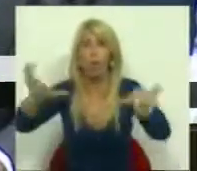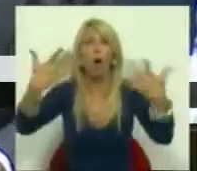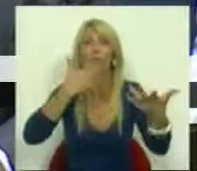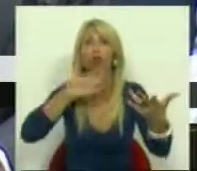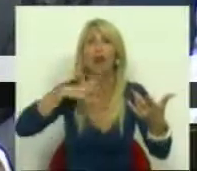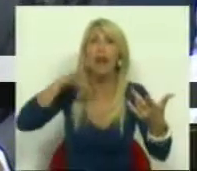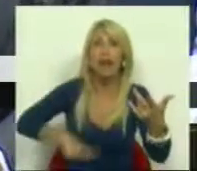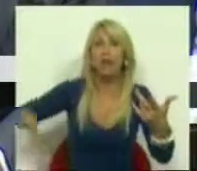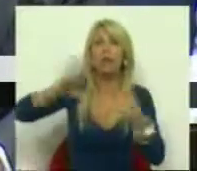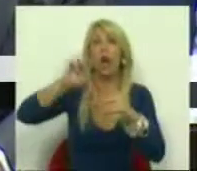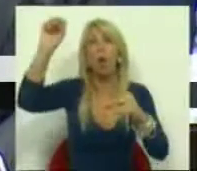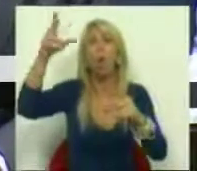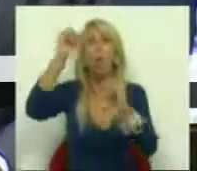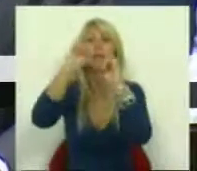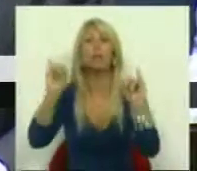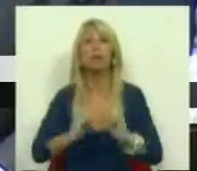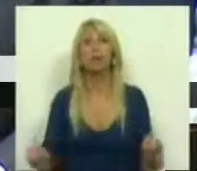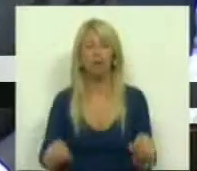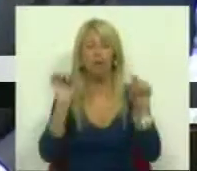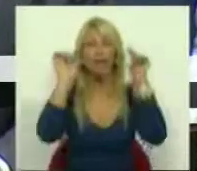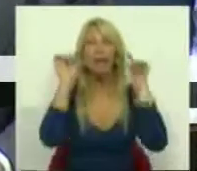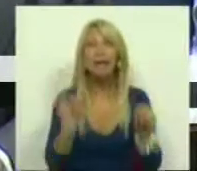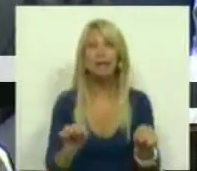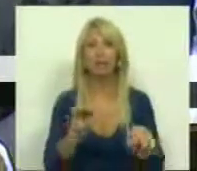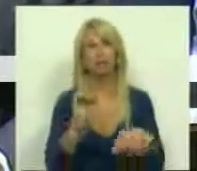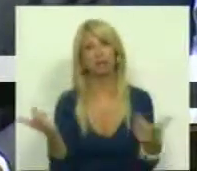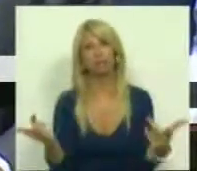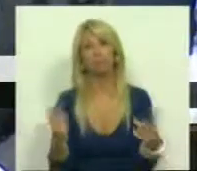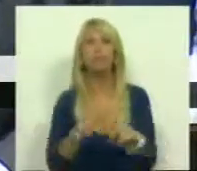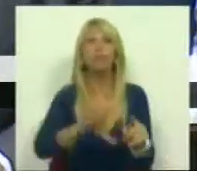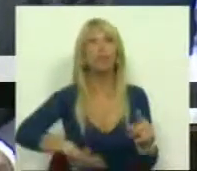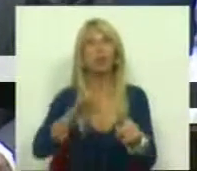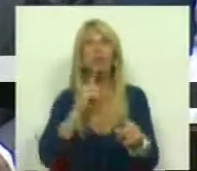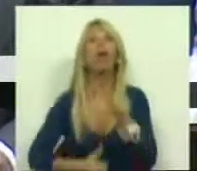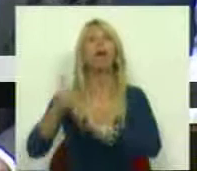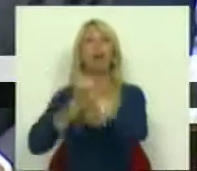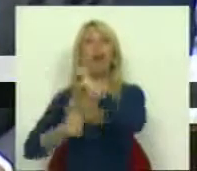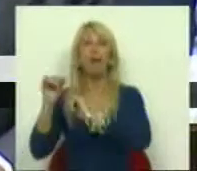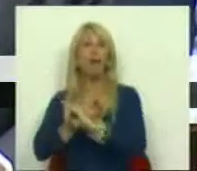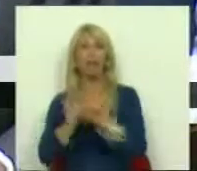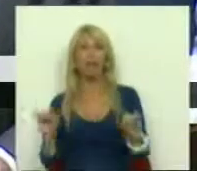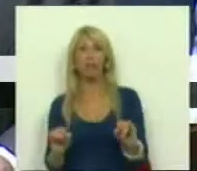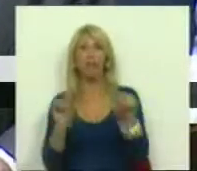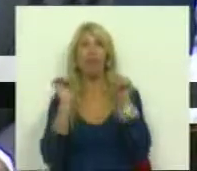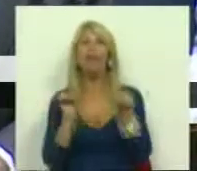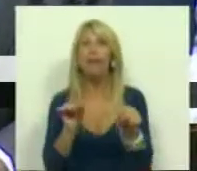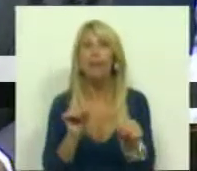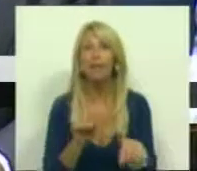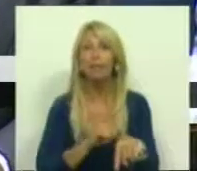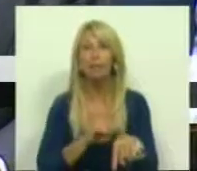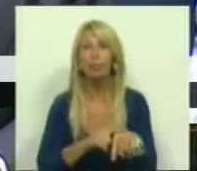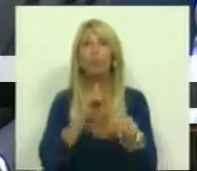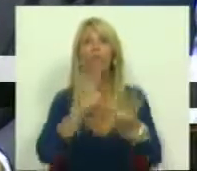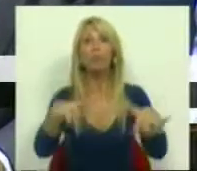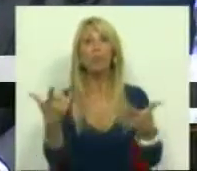nacional ou internacional. Esse é o momento sem retorno e é esse momento que a renegociação da dívida poderia, desde